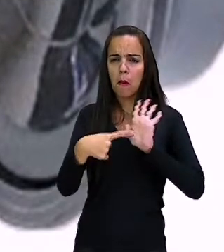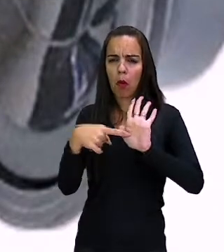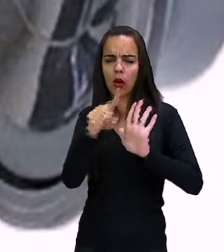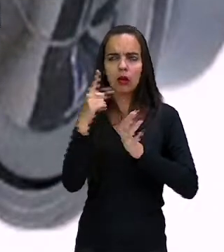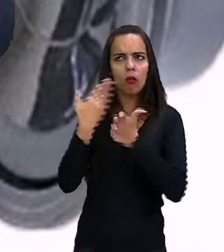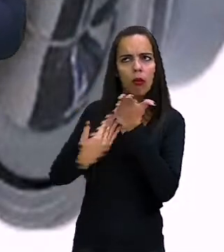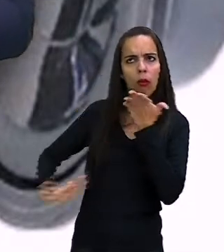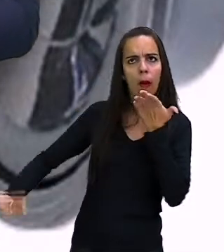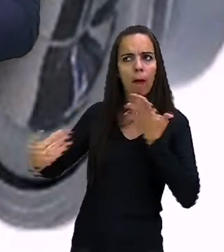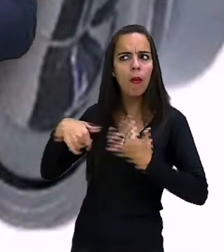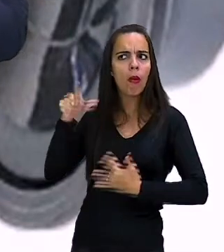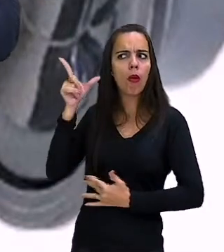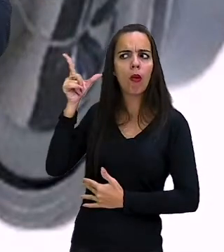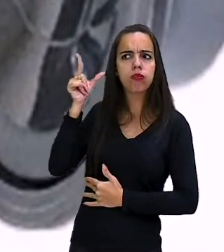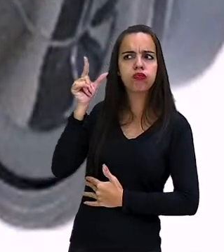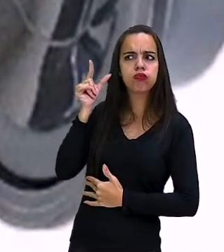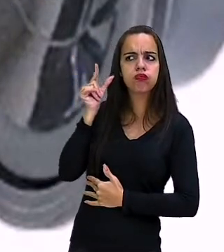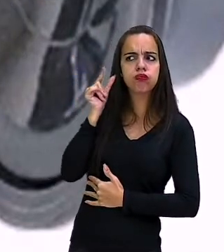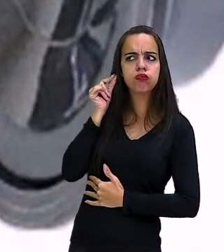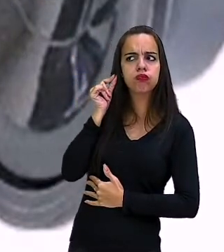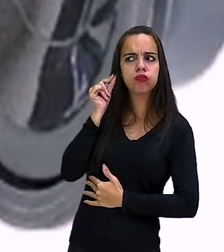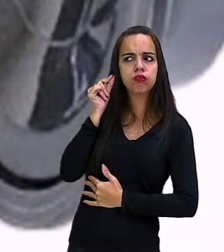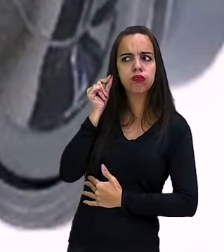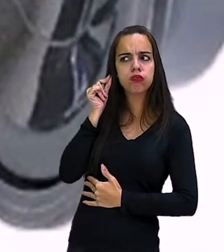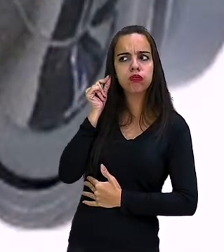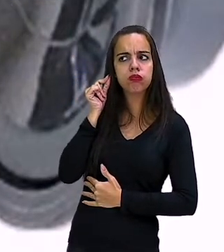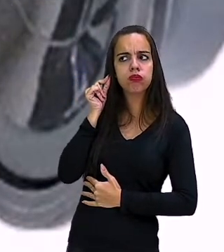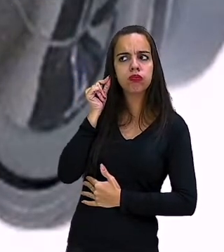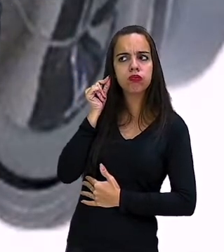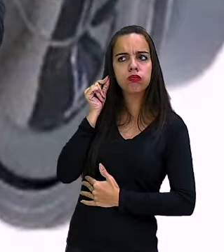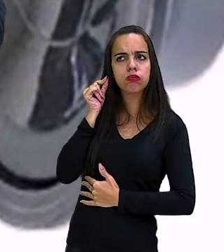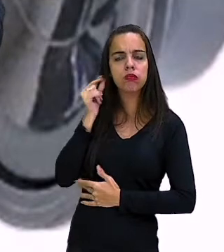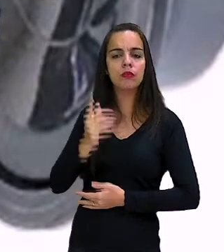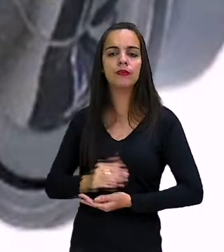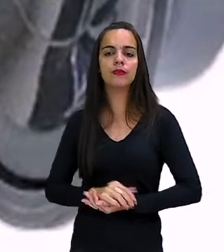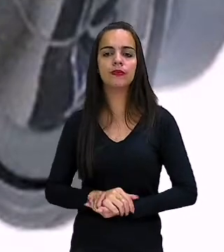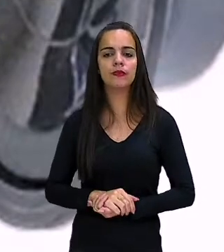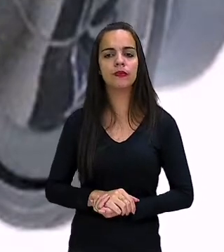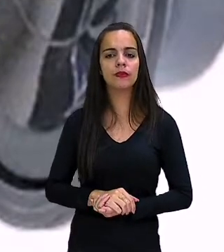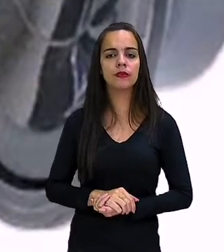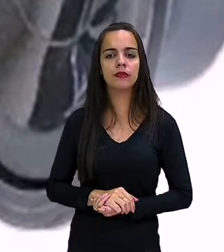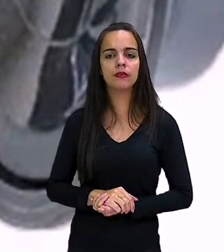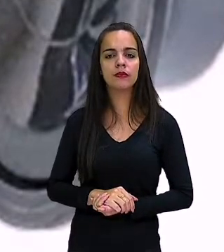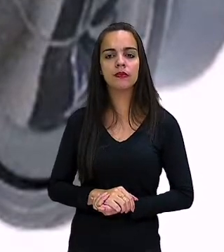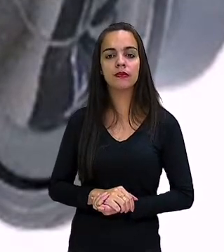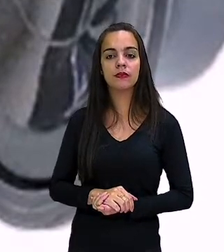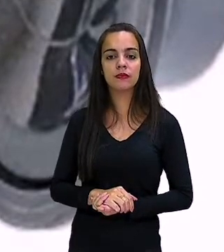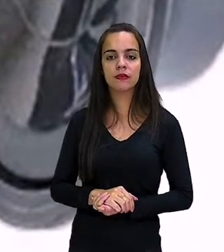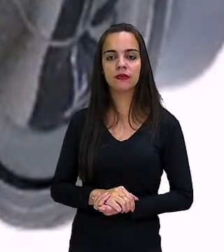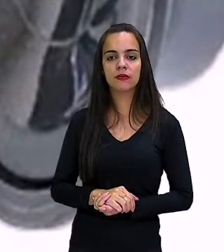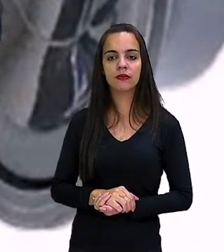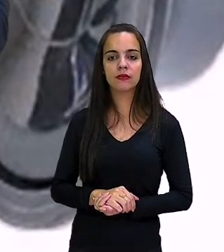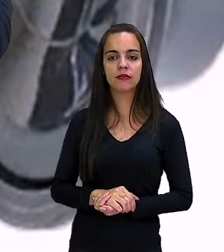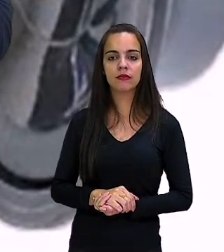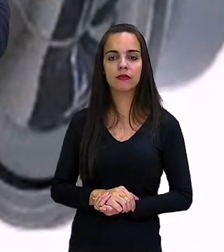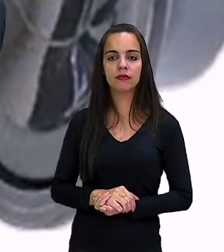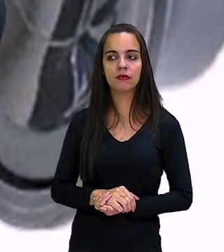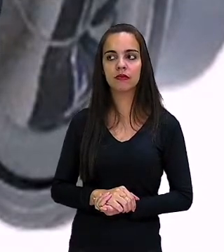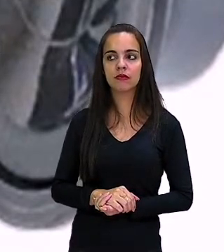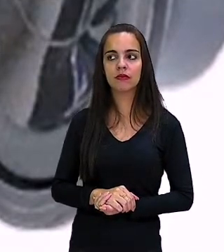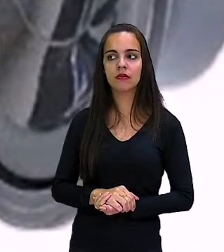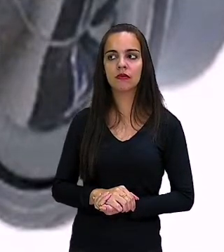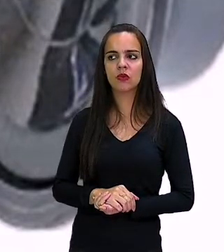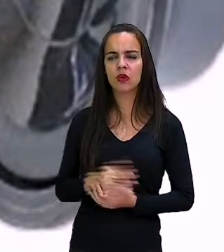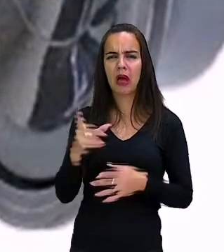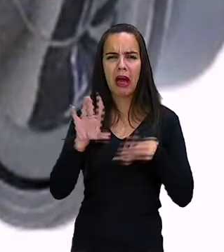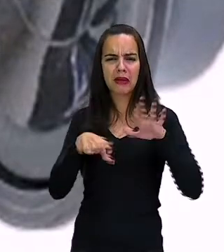são Ringing, buzzing or roaring in your ears. Você